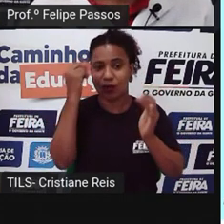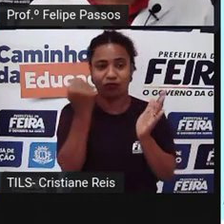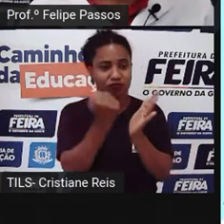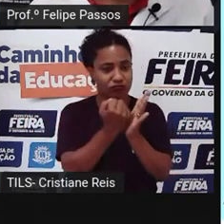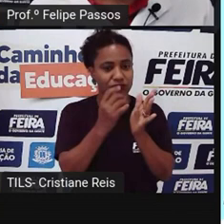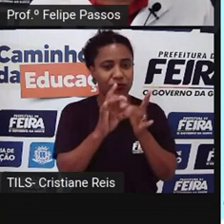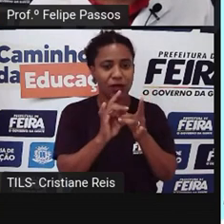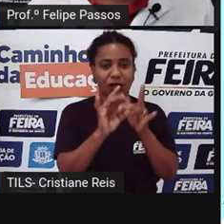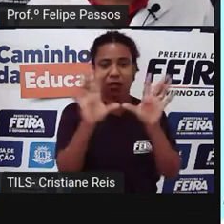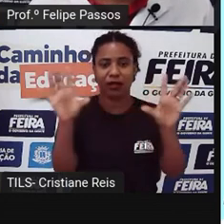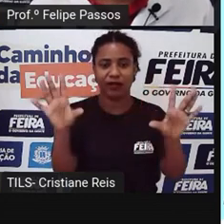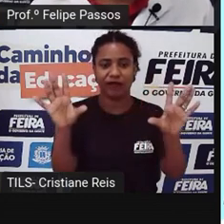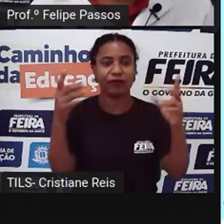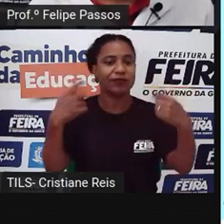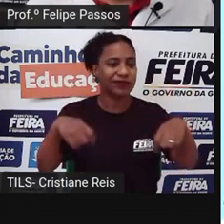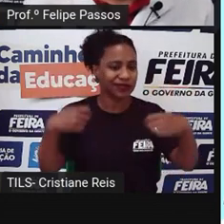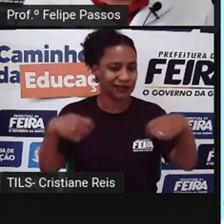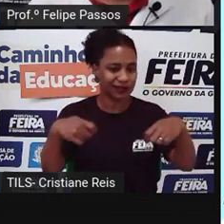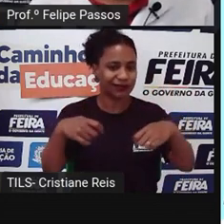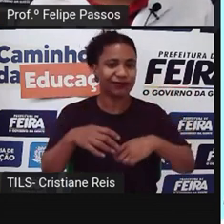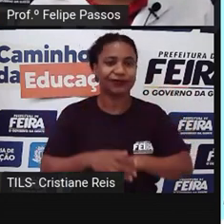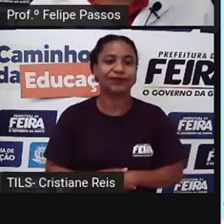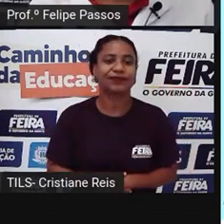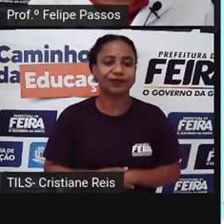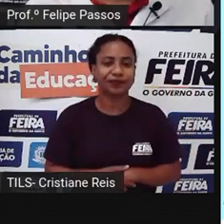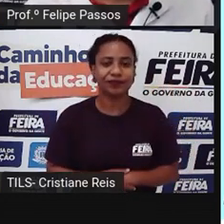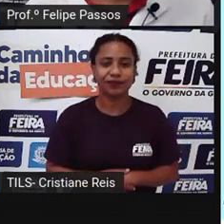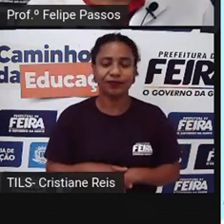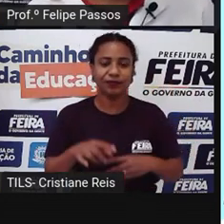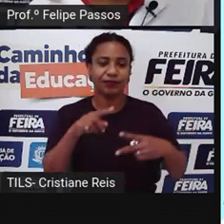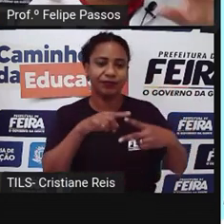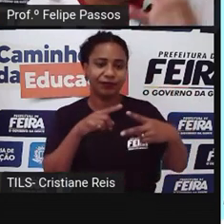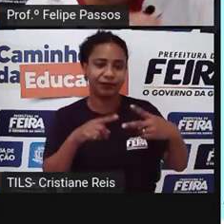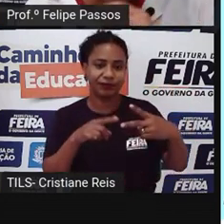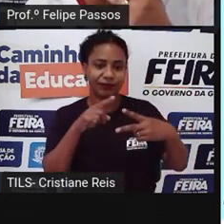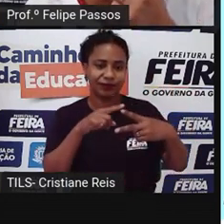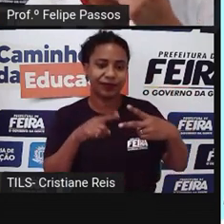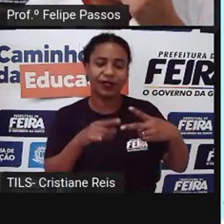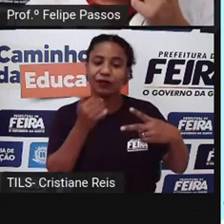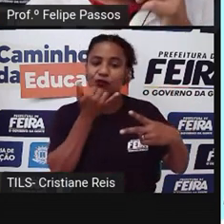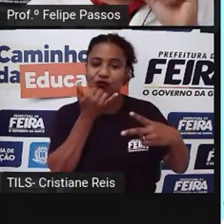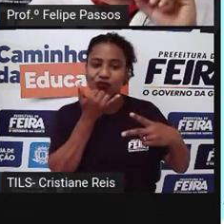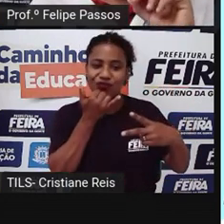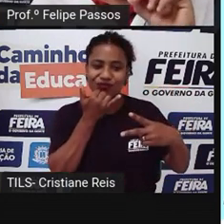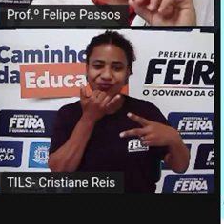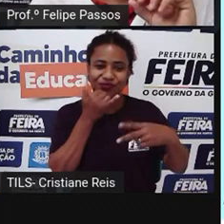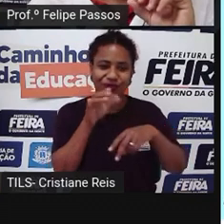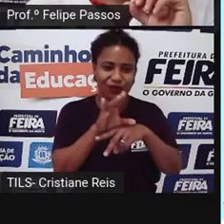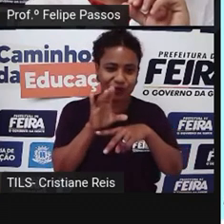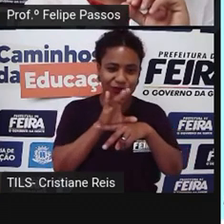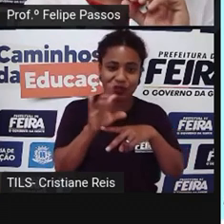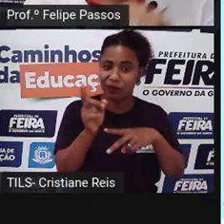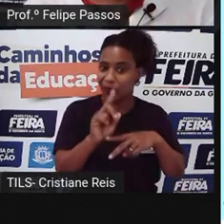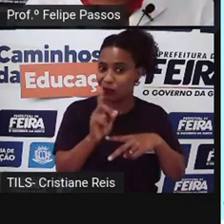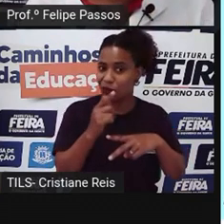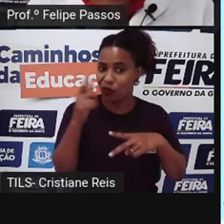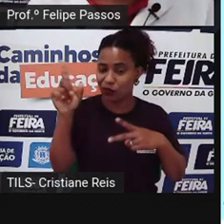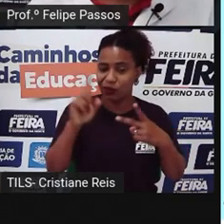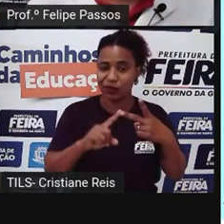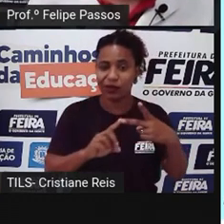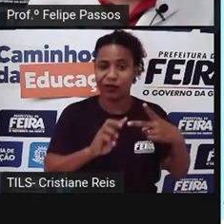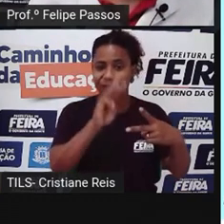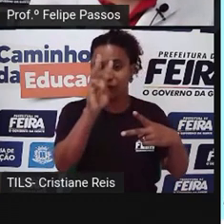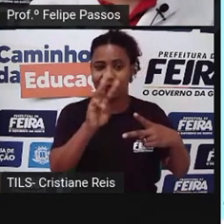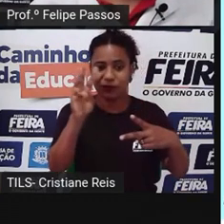Olha só, separei dois trechos aqui da Constituição, da Constituição não, perdão, do site do